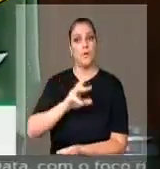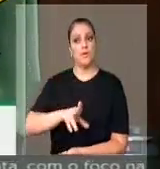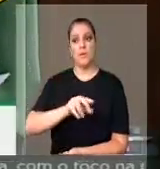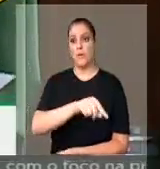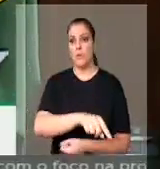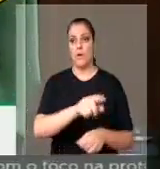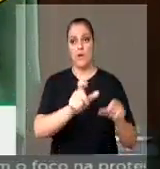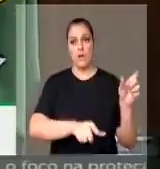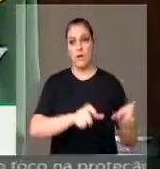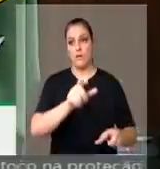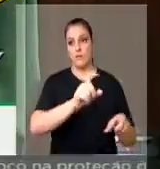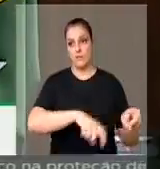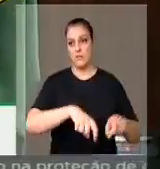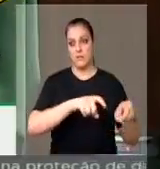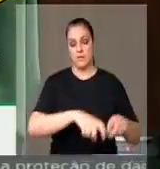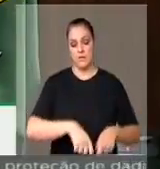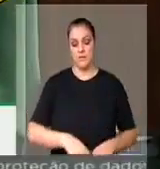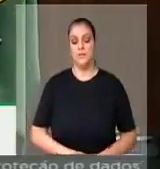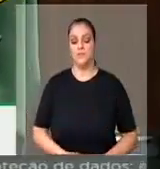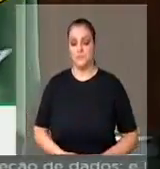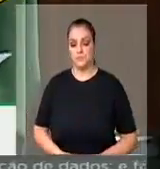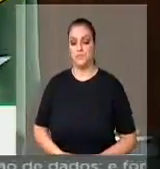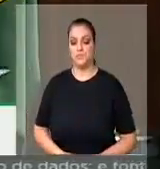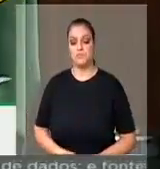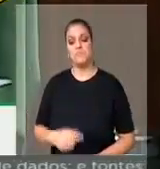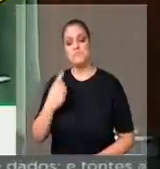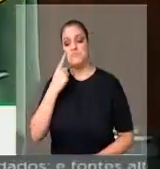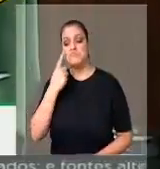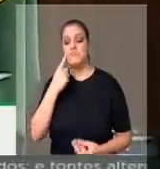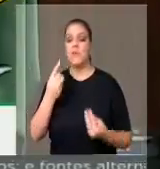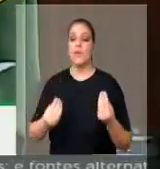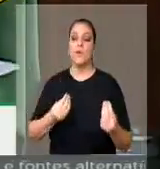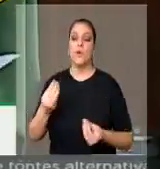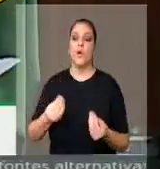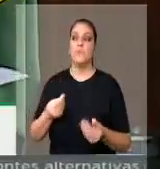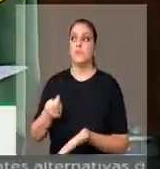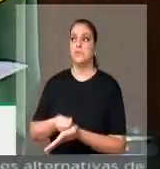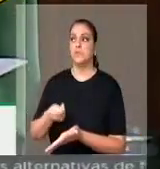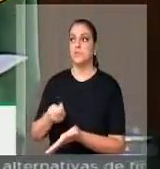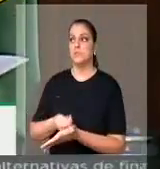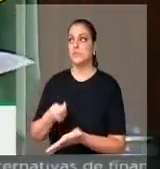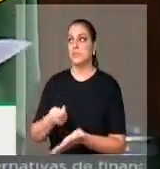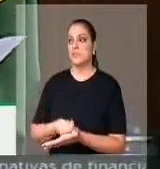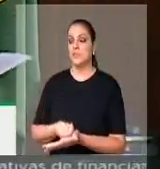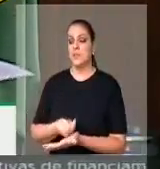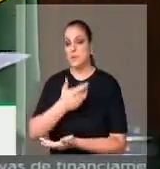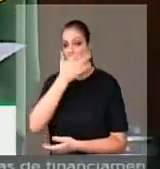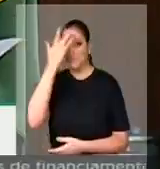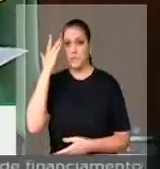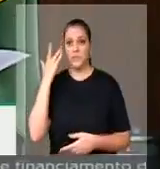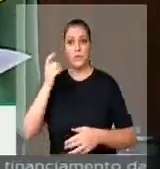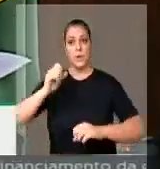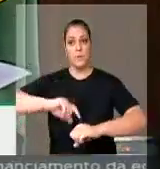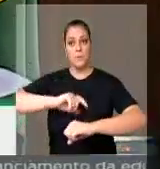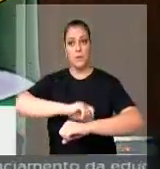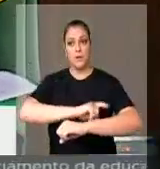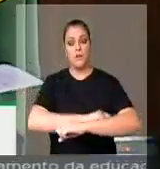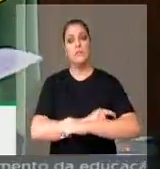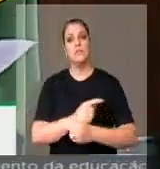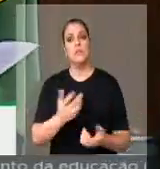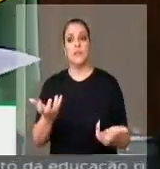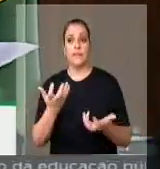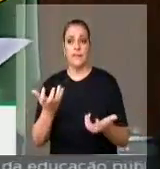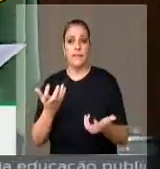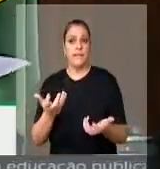como que nós vamos tratar desse assunto, exigir de um agricultor que planta com a esperança de colher, quando